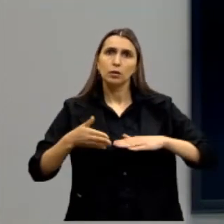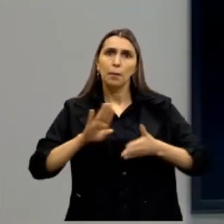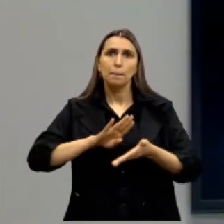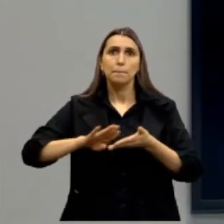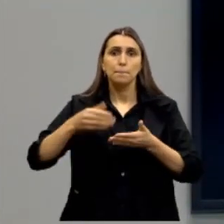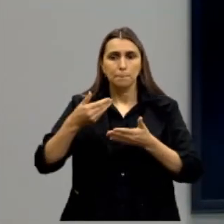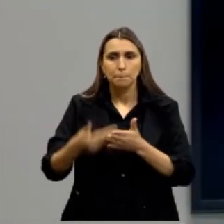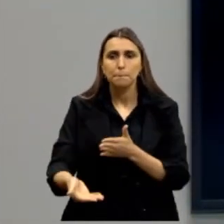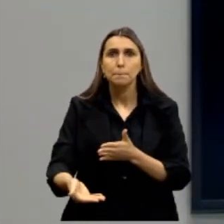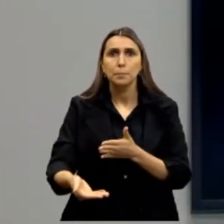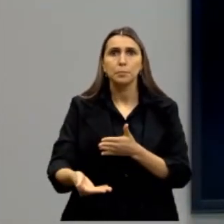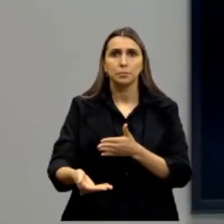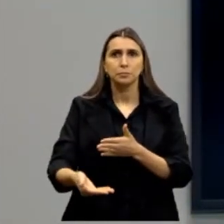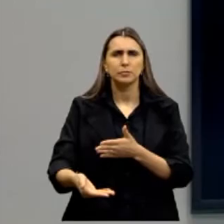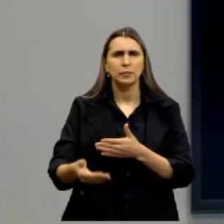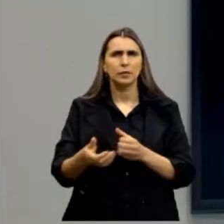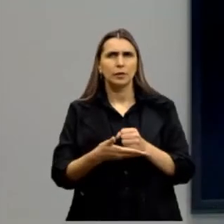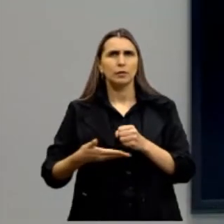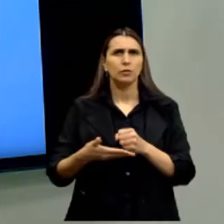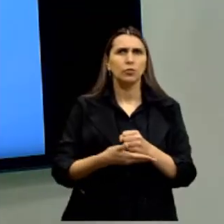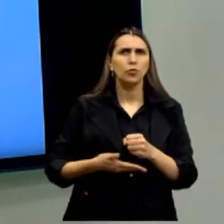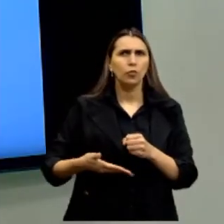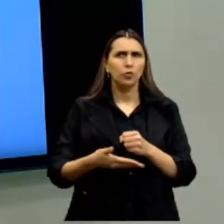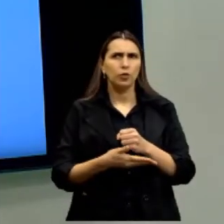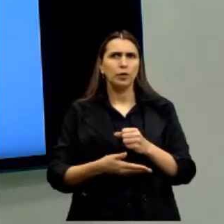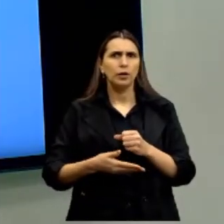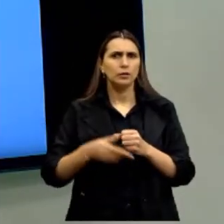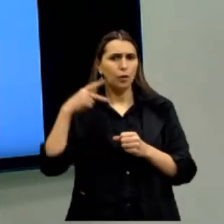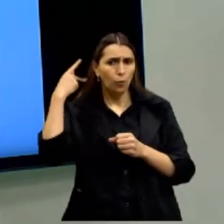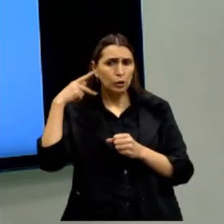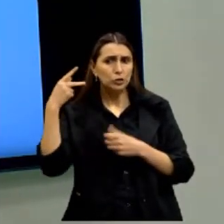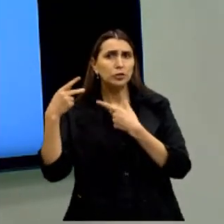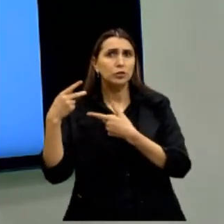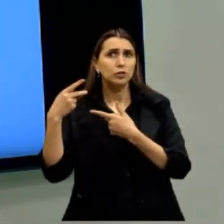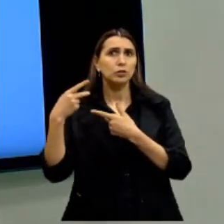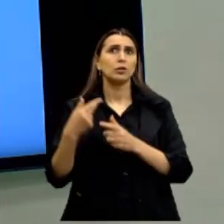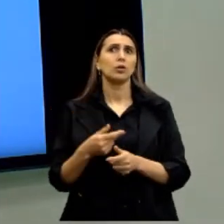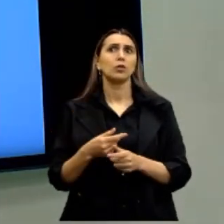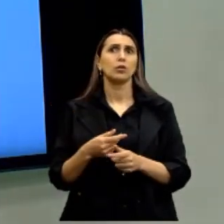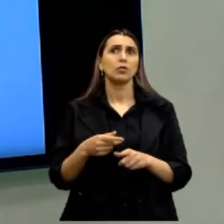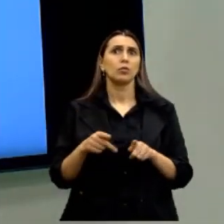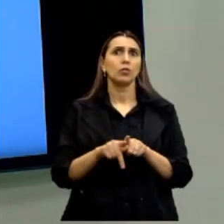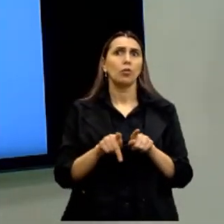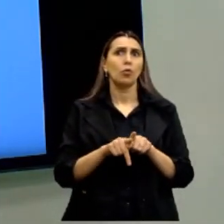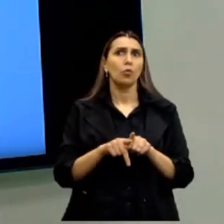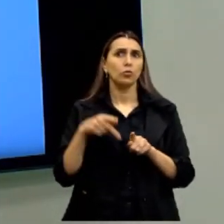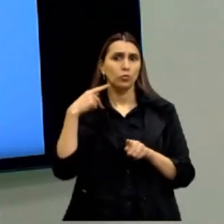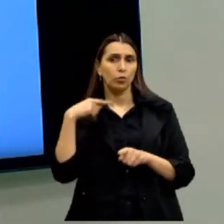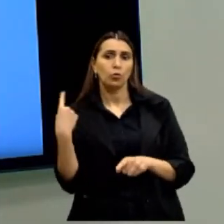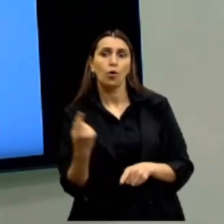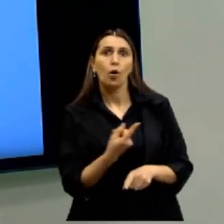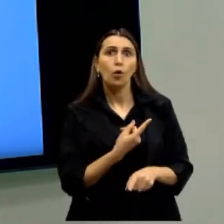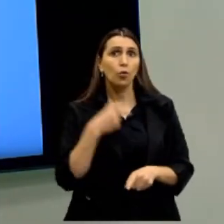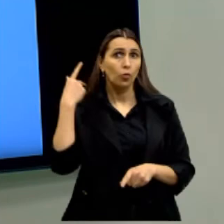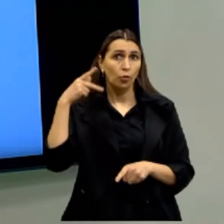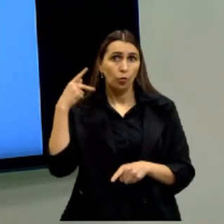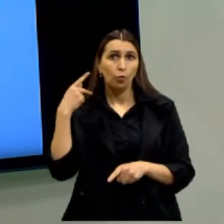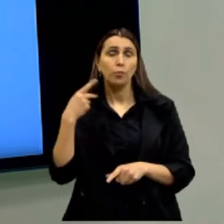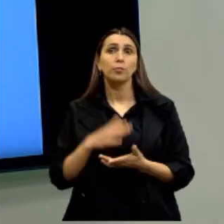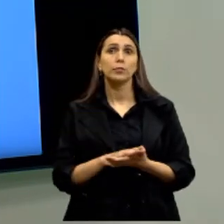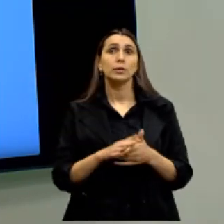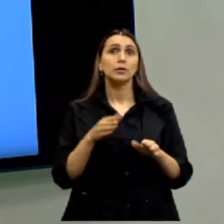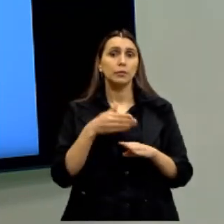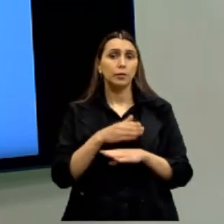pouco dessa essência de estar politica ou topoliticó, que somos nós, os políticos,